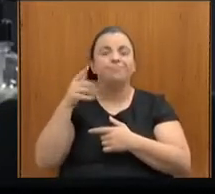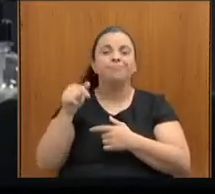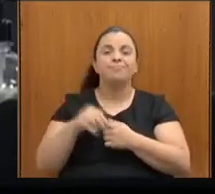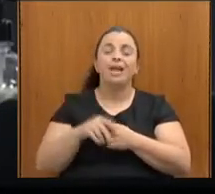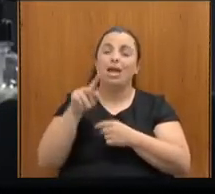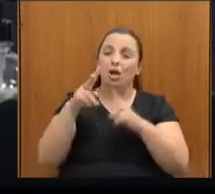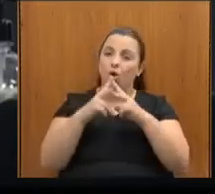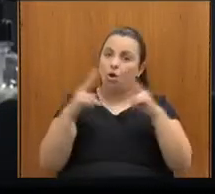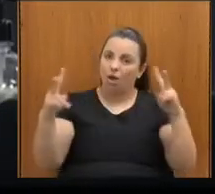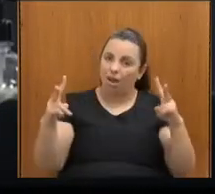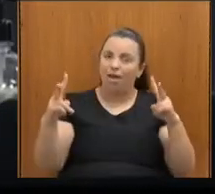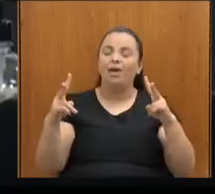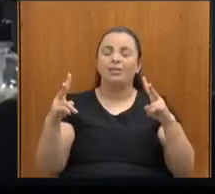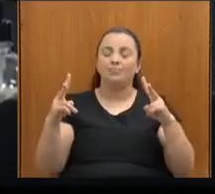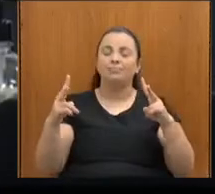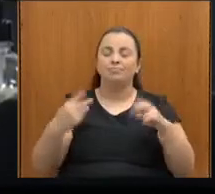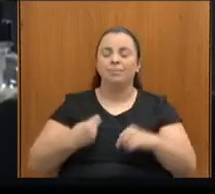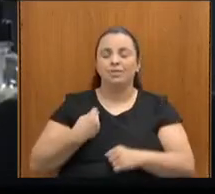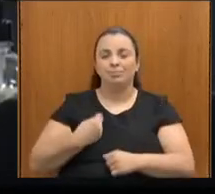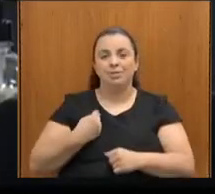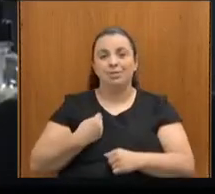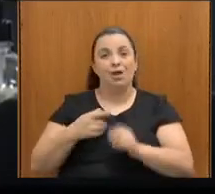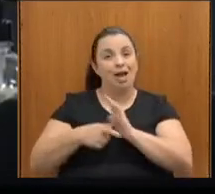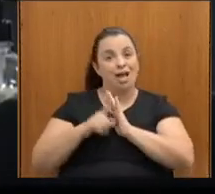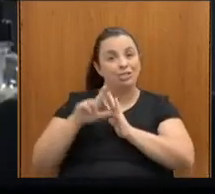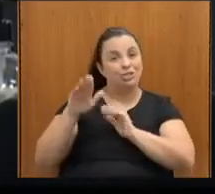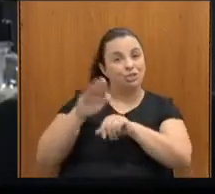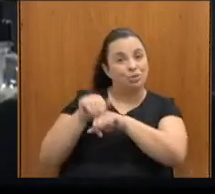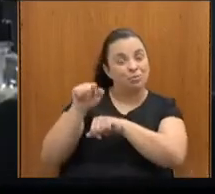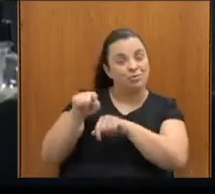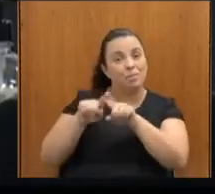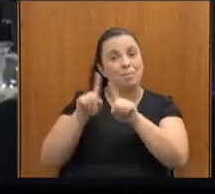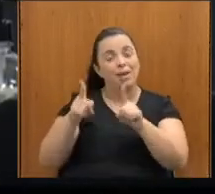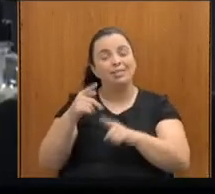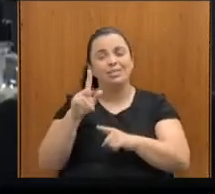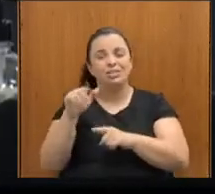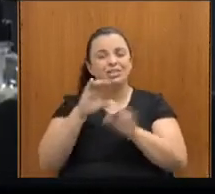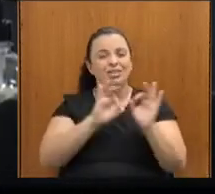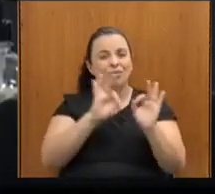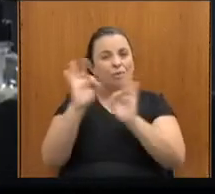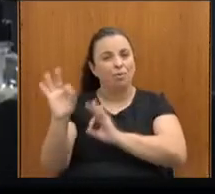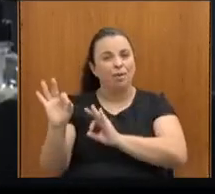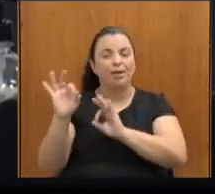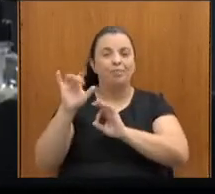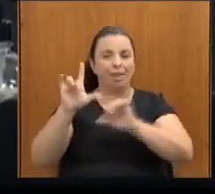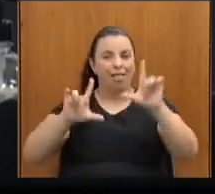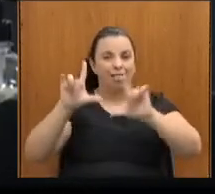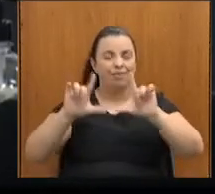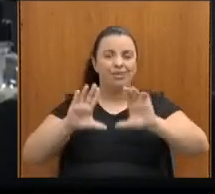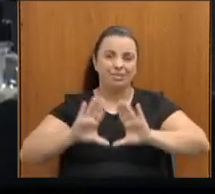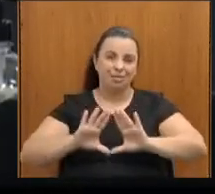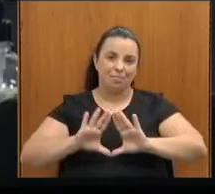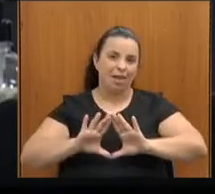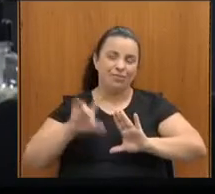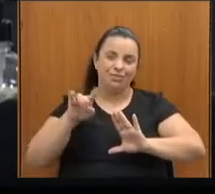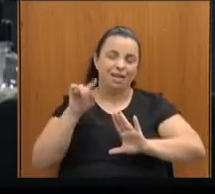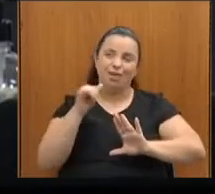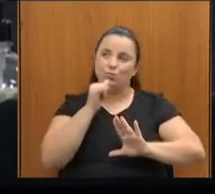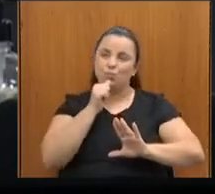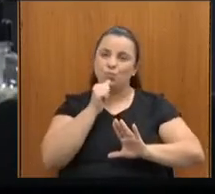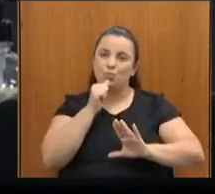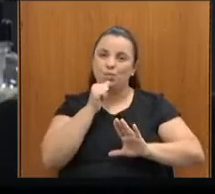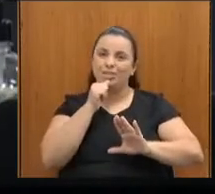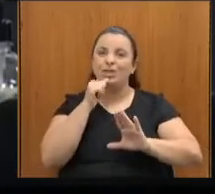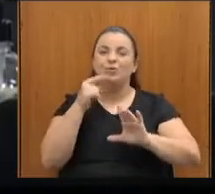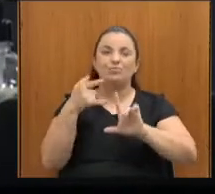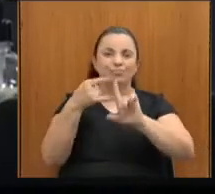online. Então, Kátia, eu tinha te chamado, mas que você ainda estava acompanhando, acho que deve ser pela TV Assembleia, você não estava aqui online no